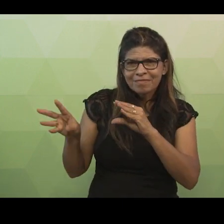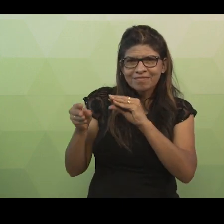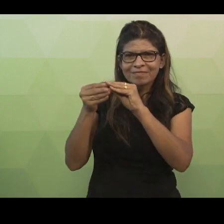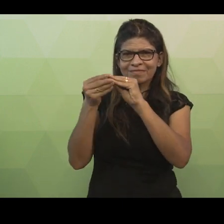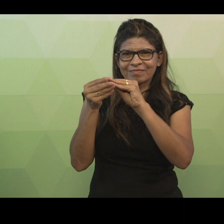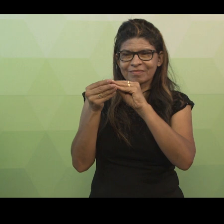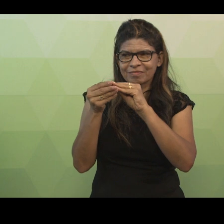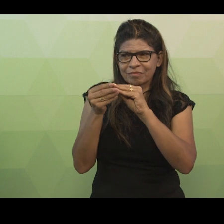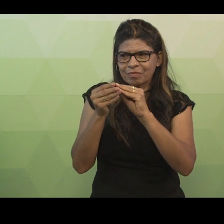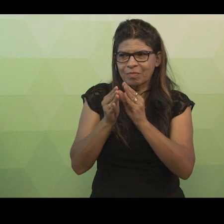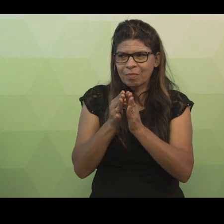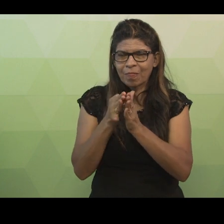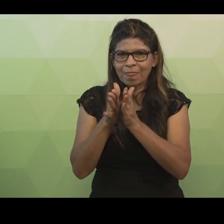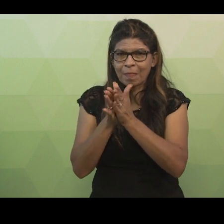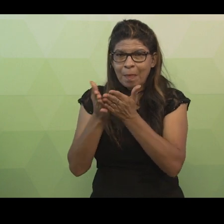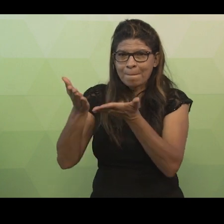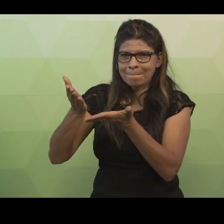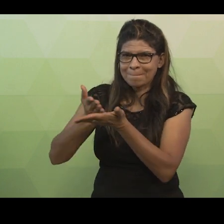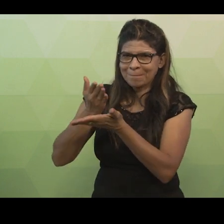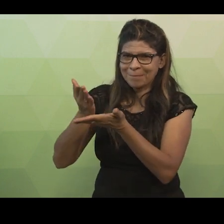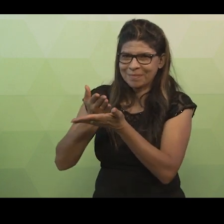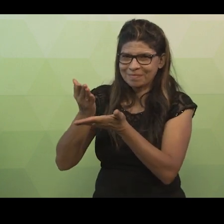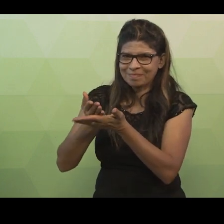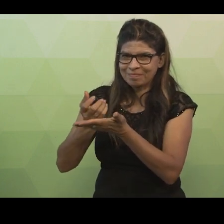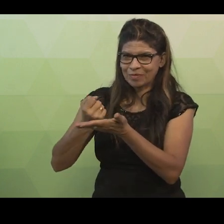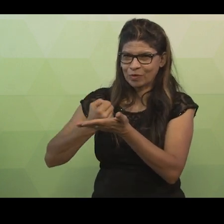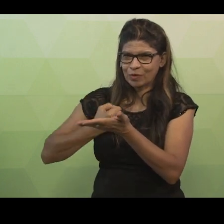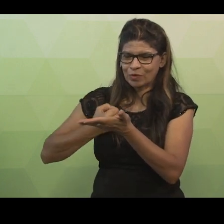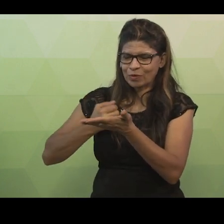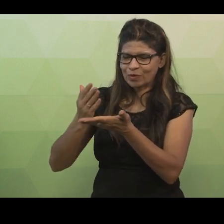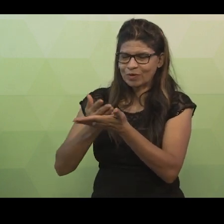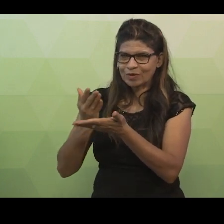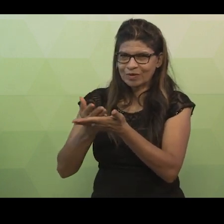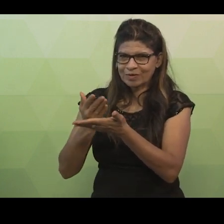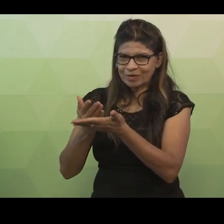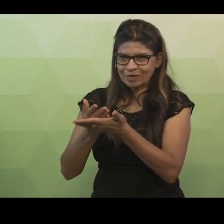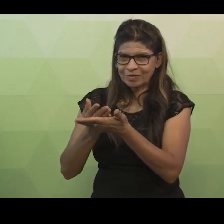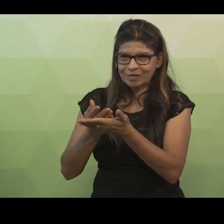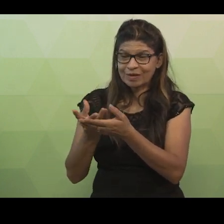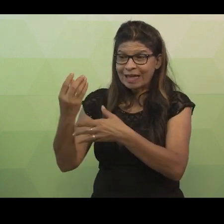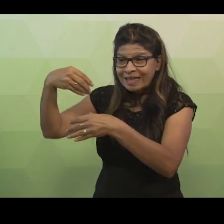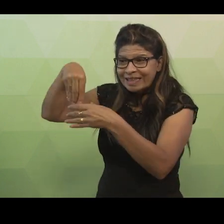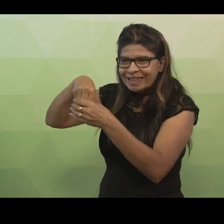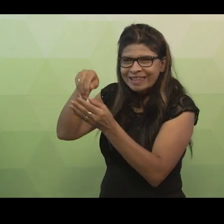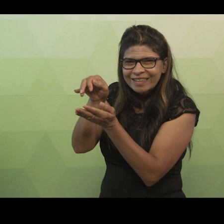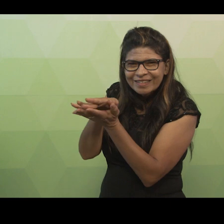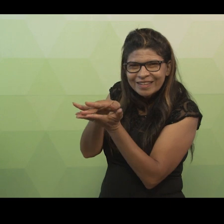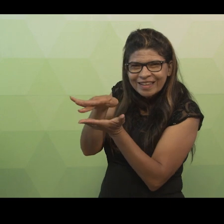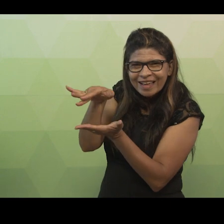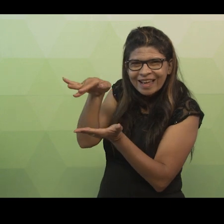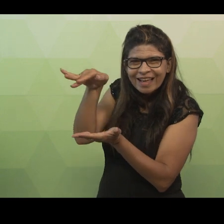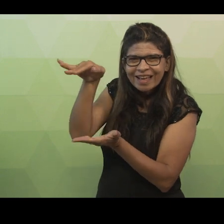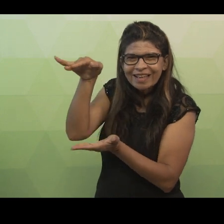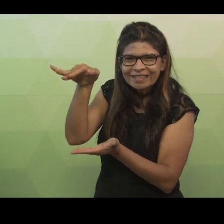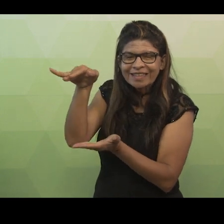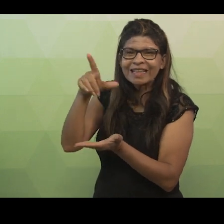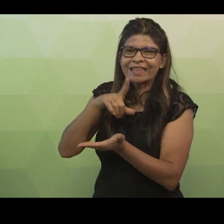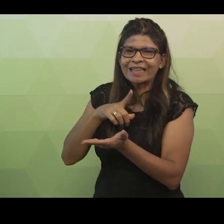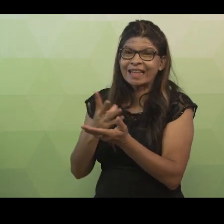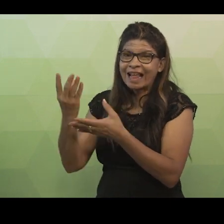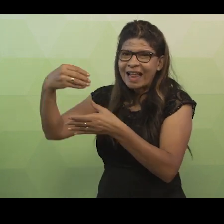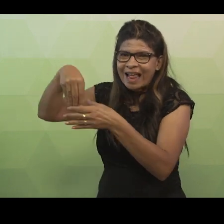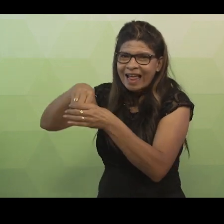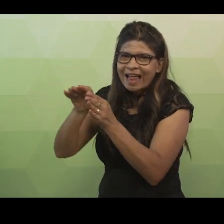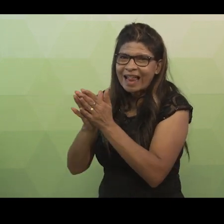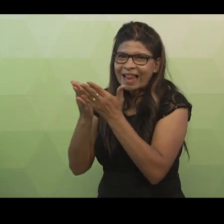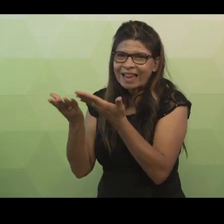páginas. Desta forma, não é possível que exista um acervo sem que haja livros e nem que exista livro sem que tenhamos páginas